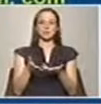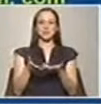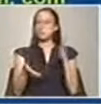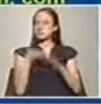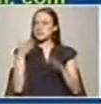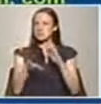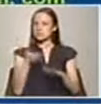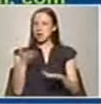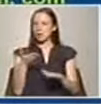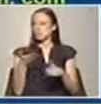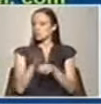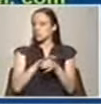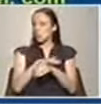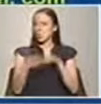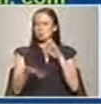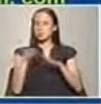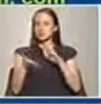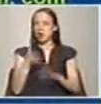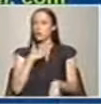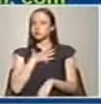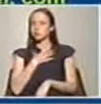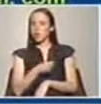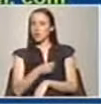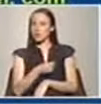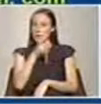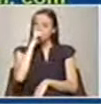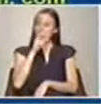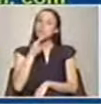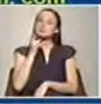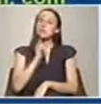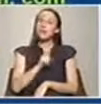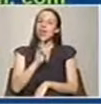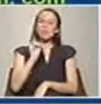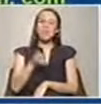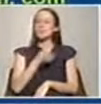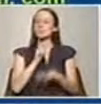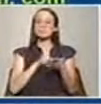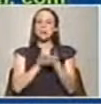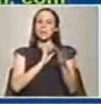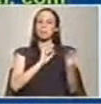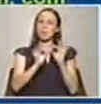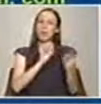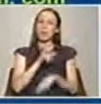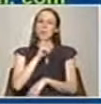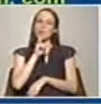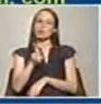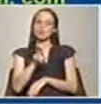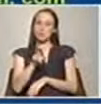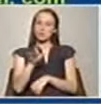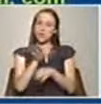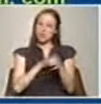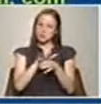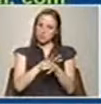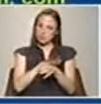emergência, se houver caso de emergência, gostaria de relembrar que devemos estar sempre preparados para responder ao tipo da situação,